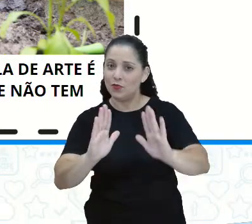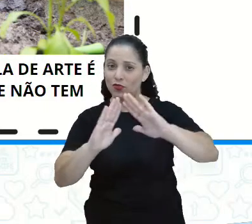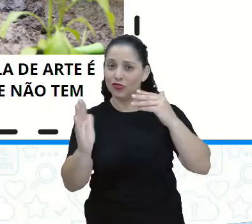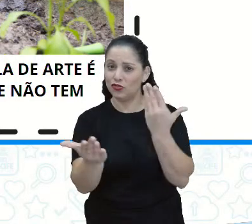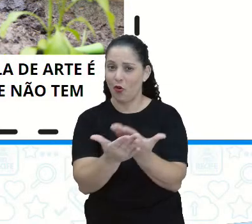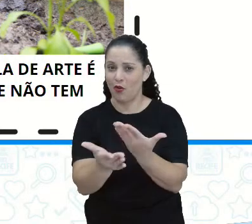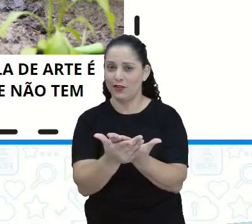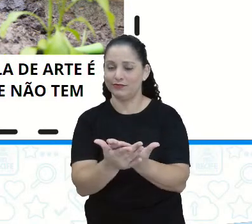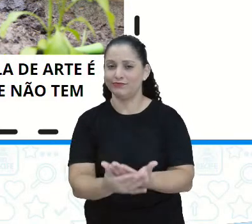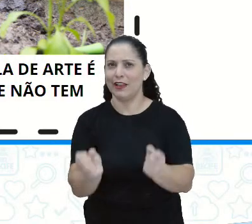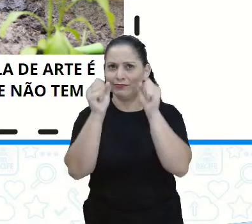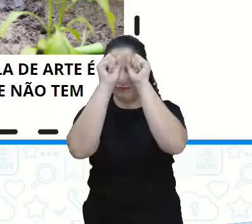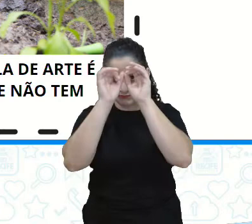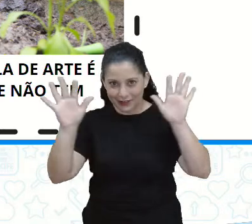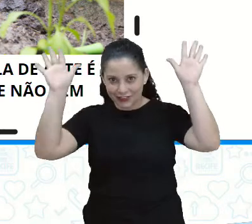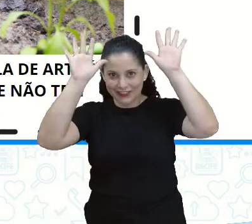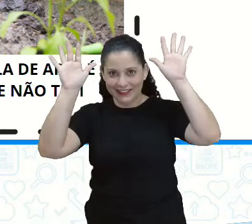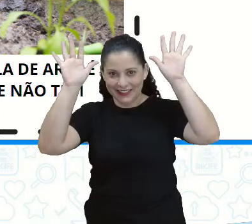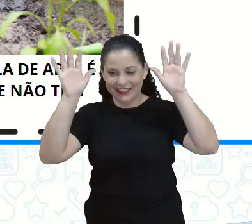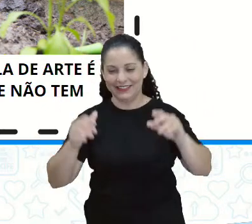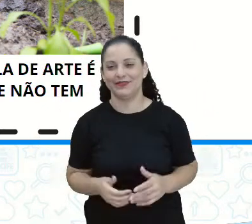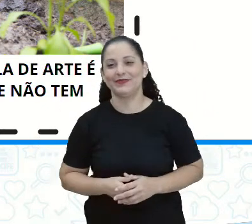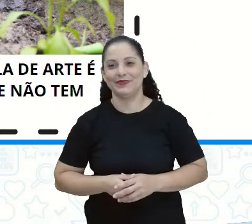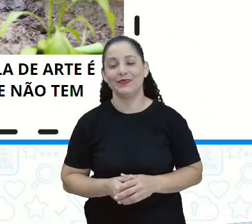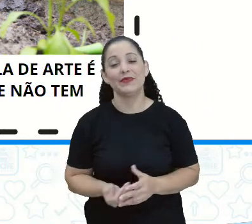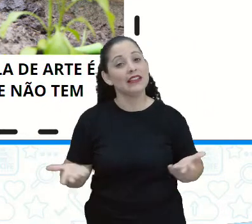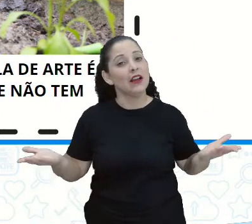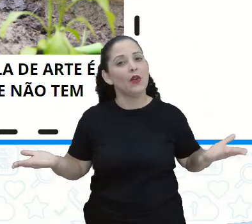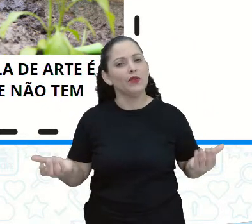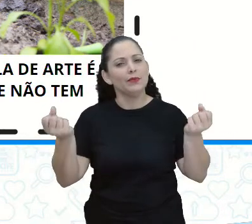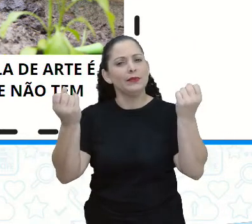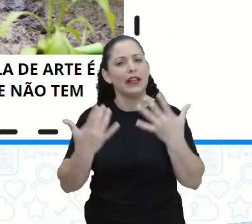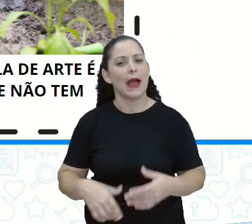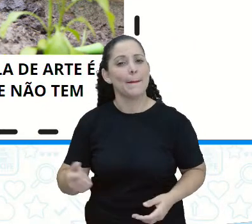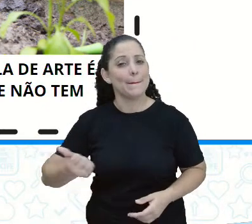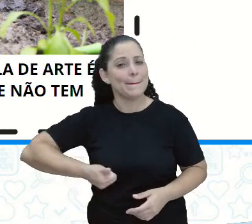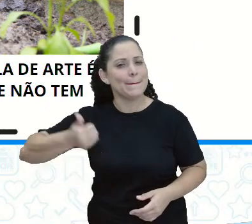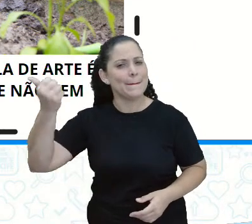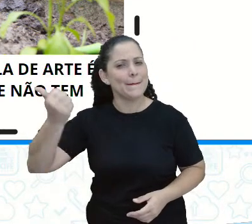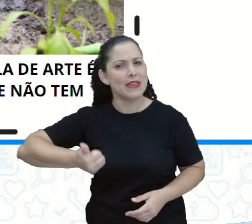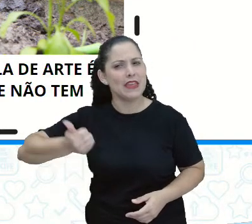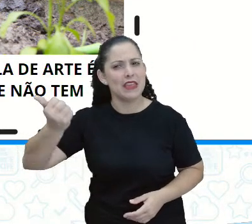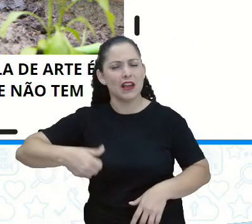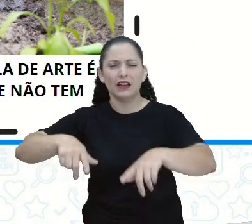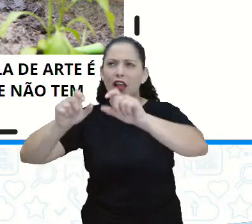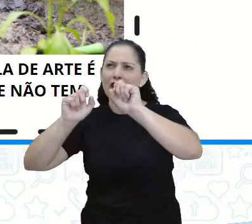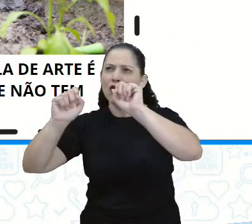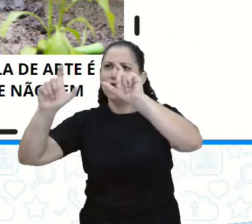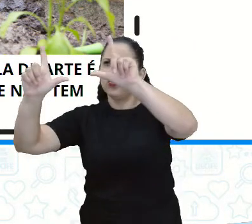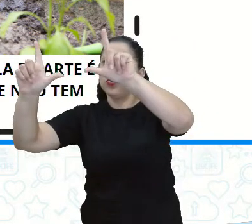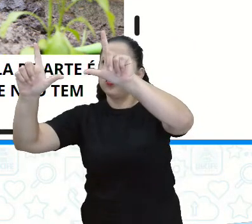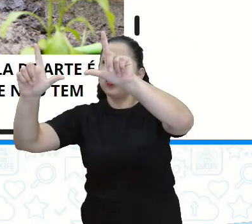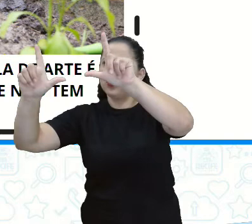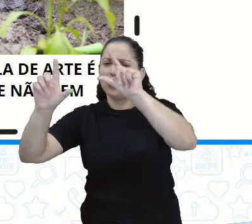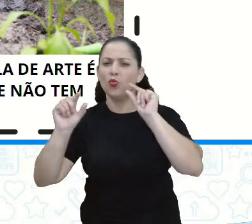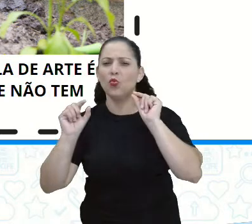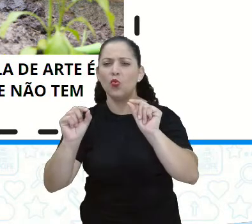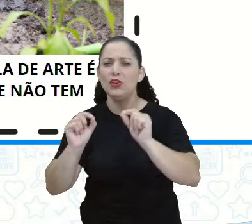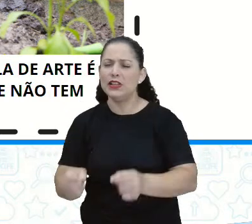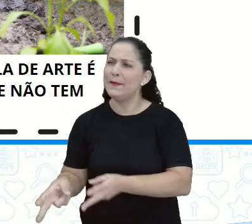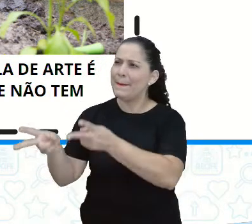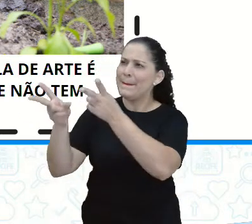imaginária, tá? Olha só, primeira legenda, o que é que eu verifico aí? Eu